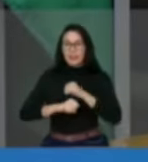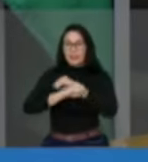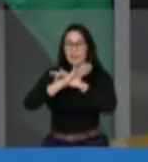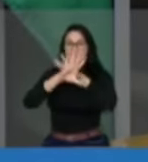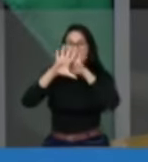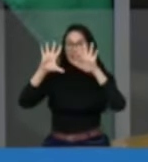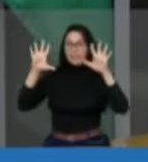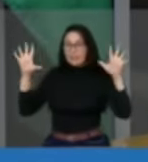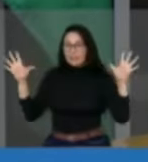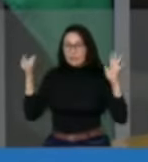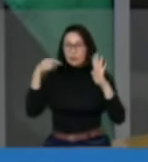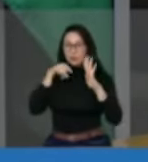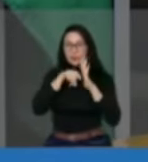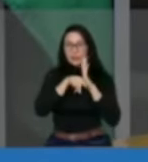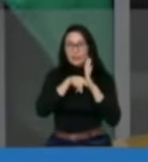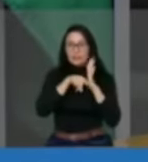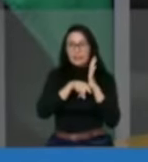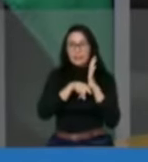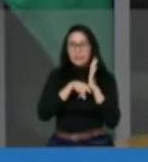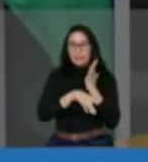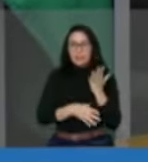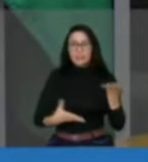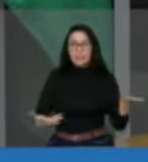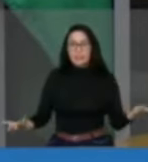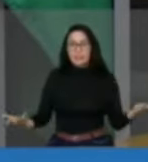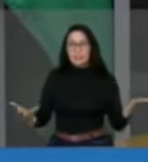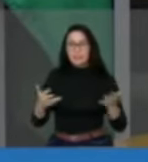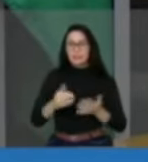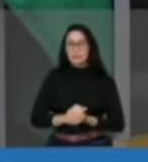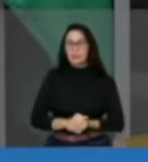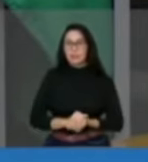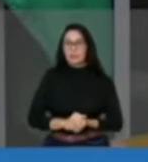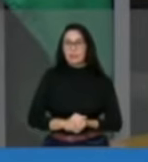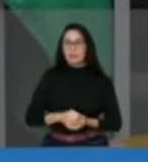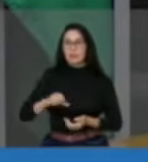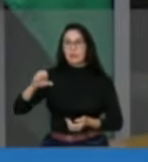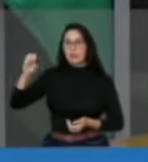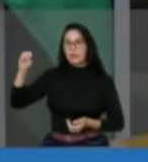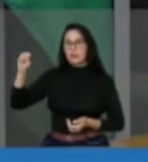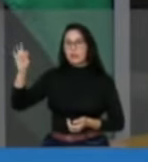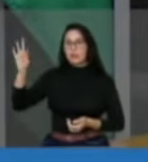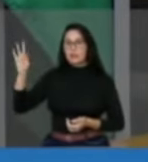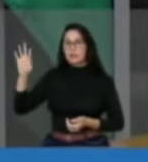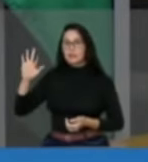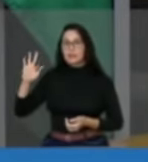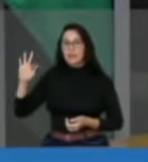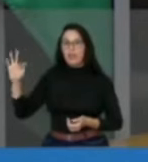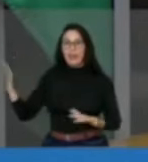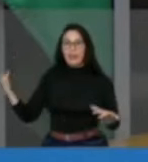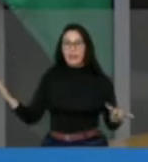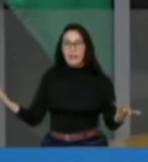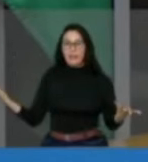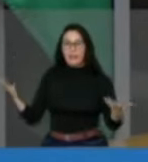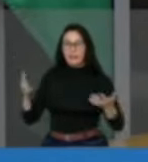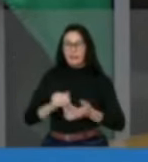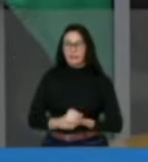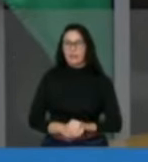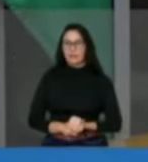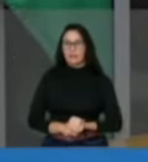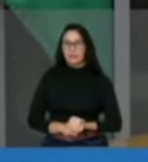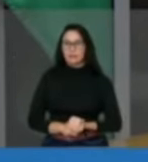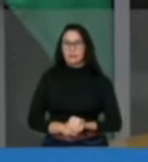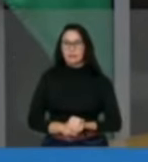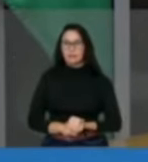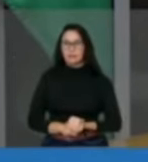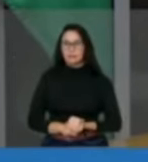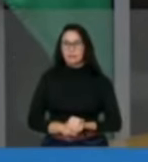investigação que corre contra mim no Supremo Tribunal Federal em virtude de uma